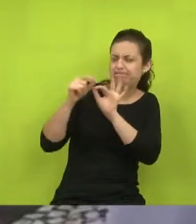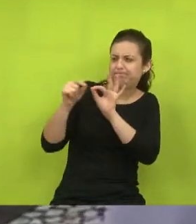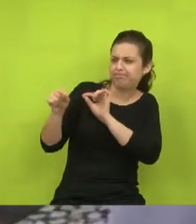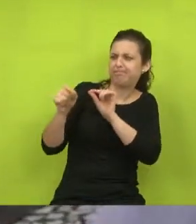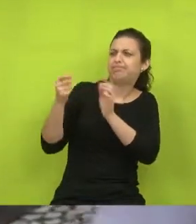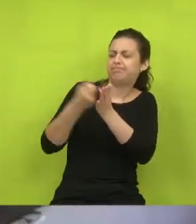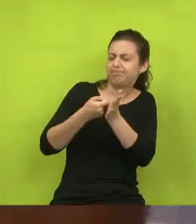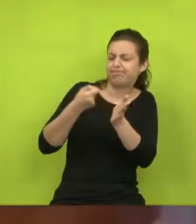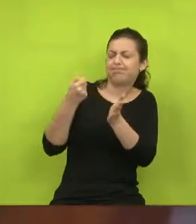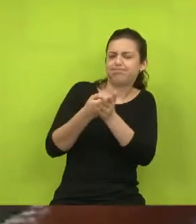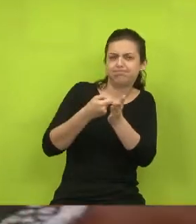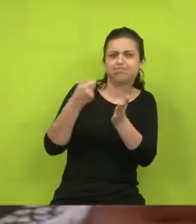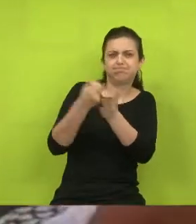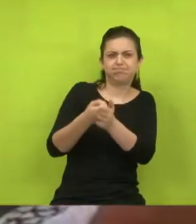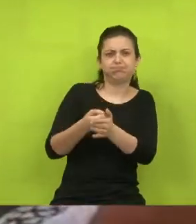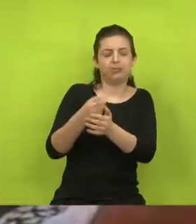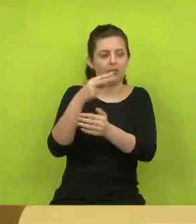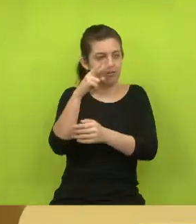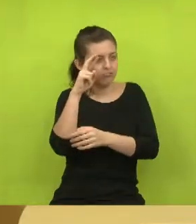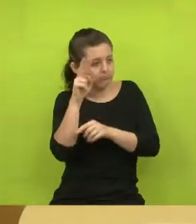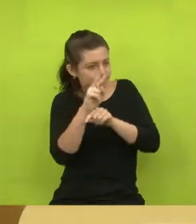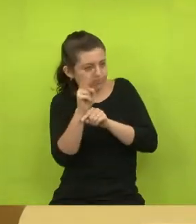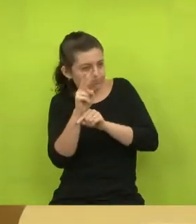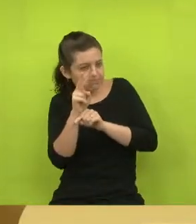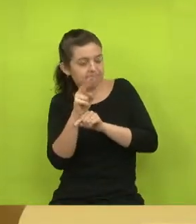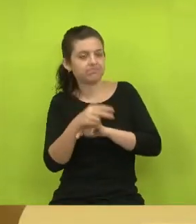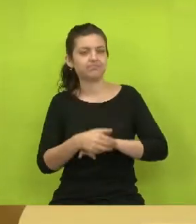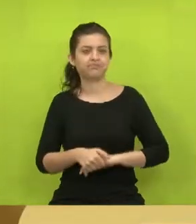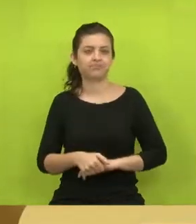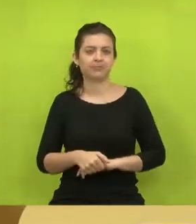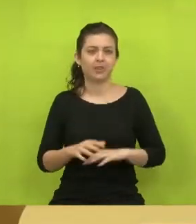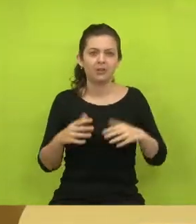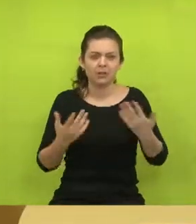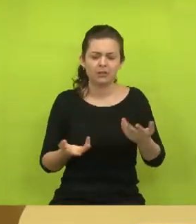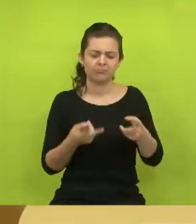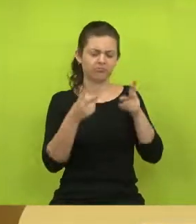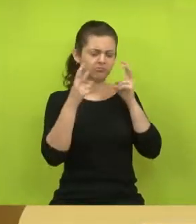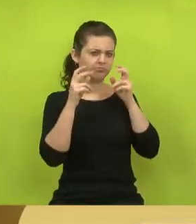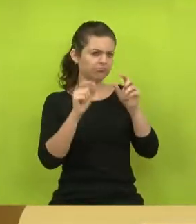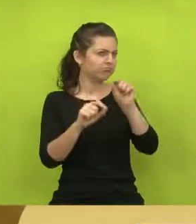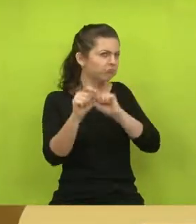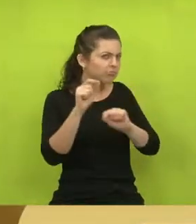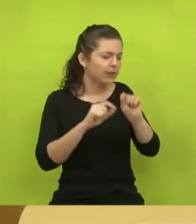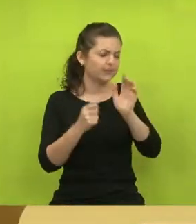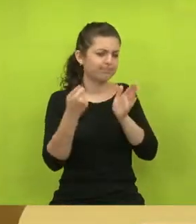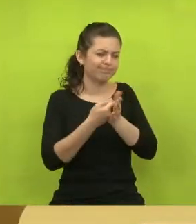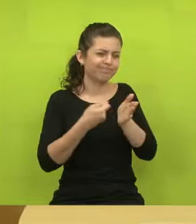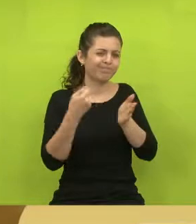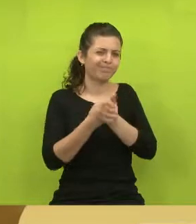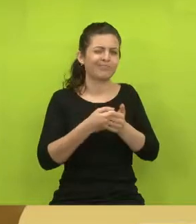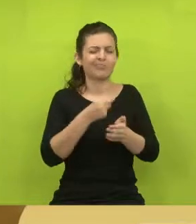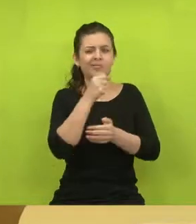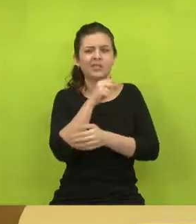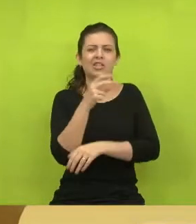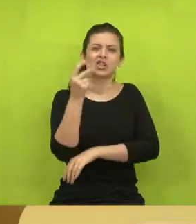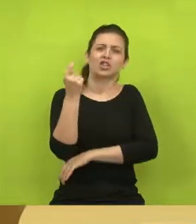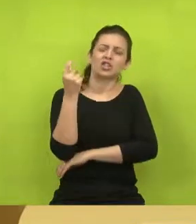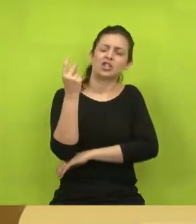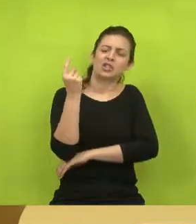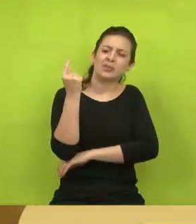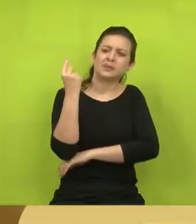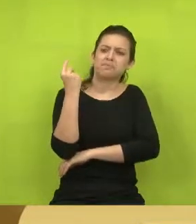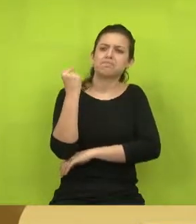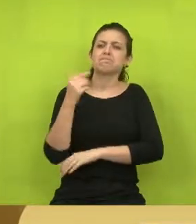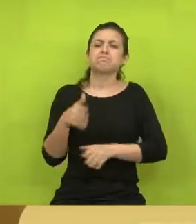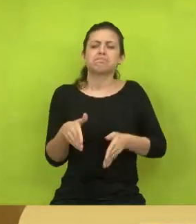cobrando sim, porque nós estamos de olho. Então perceba o seguinte, que essa é uma luta nossa antiga. Hoje o